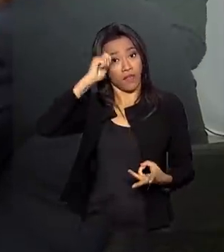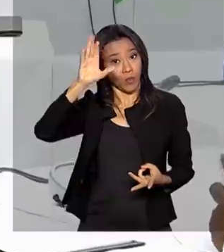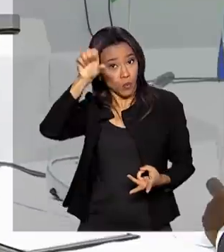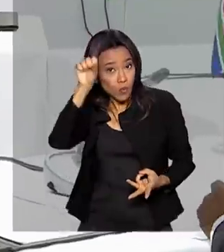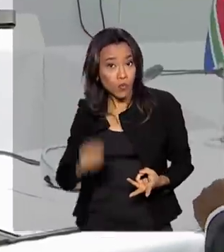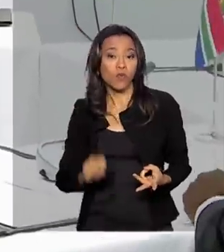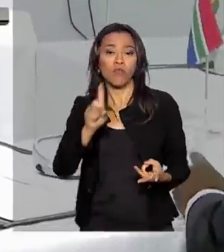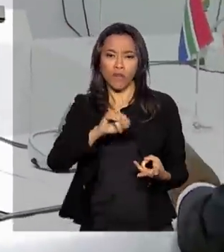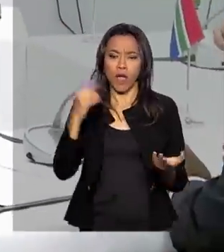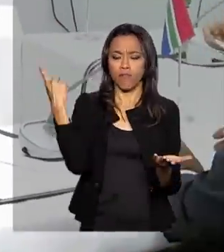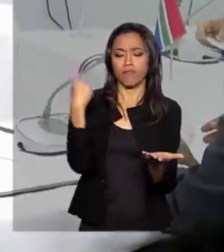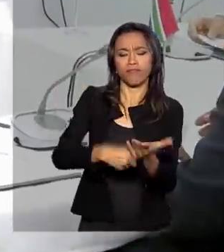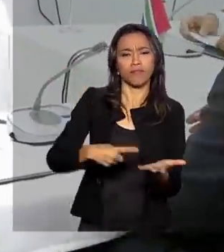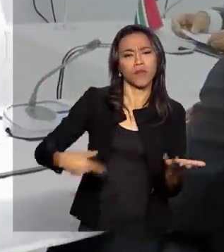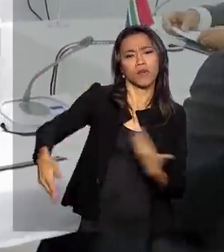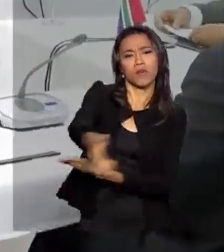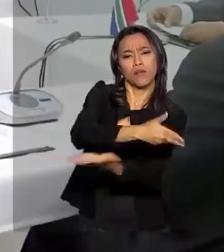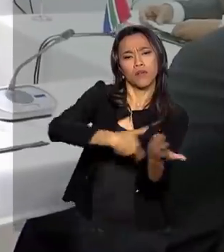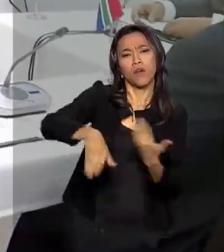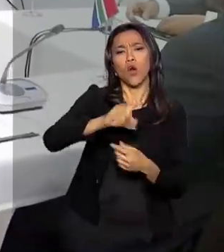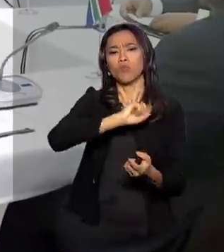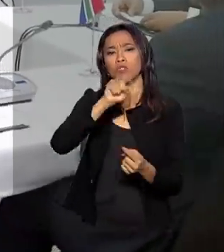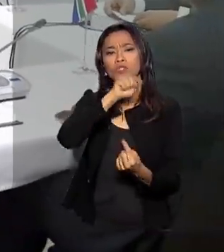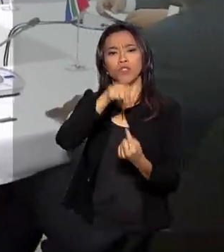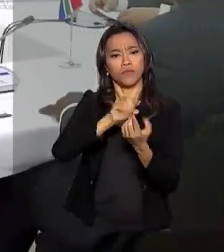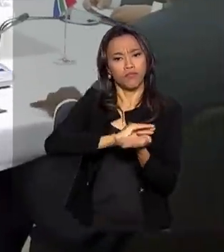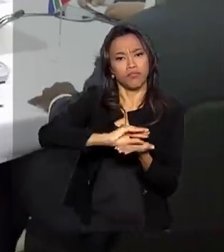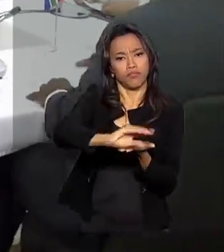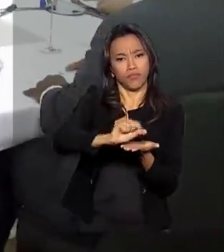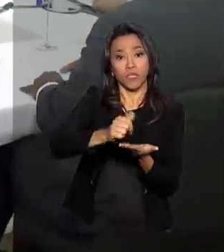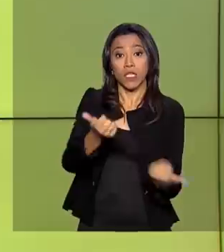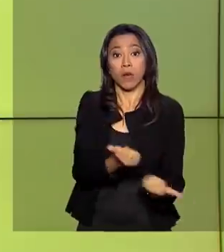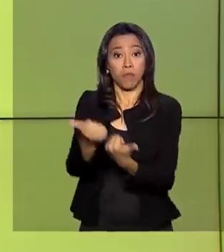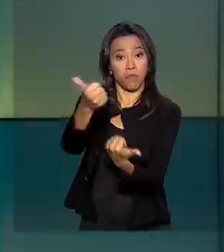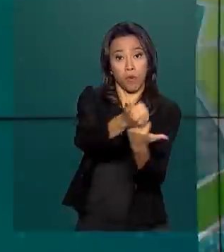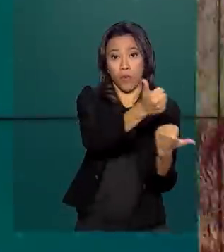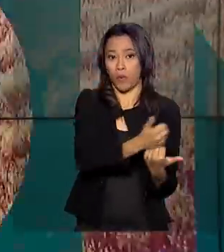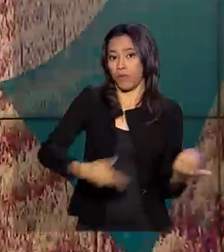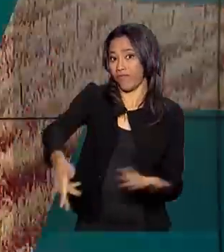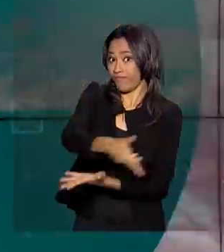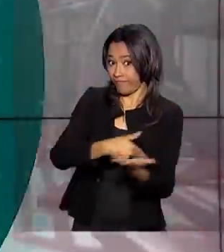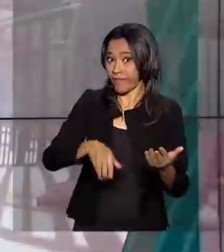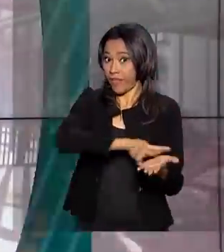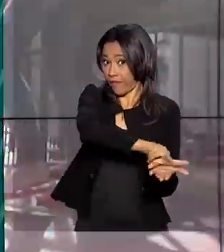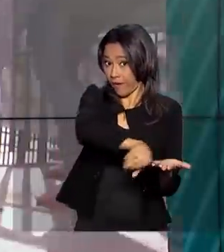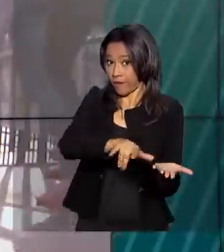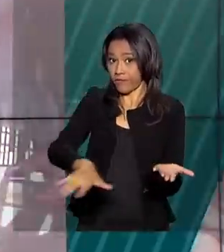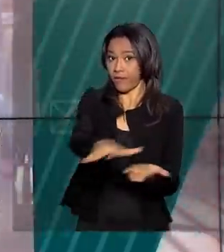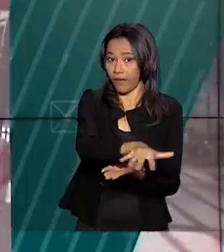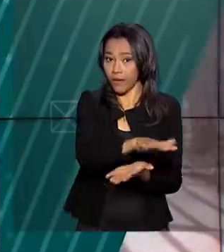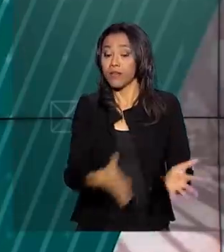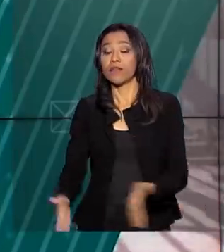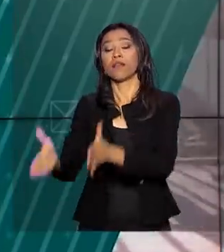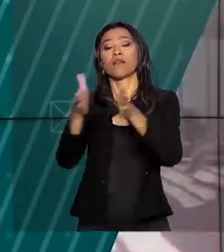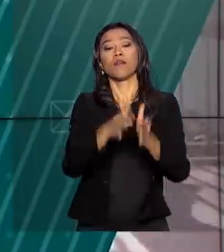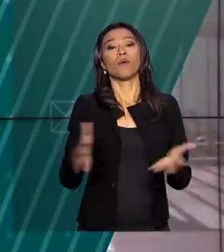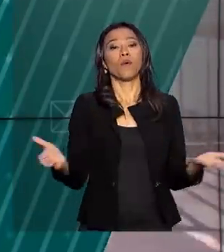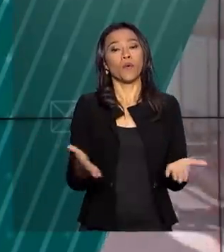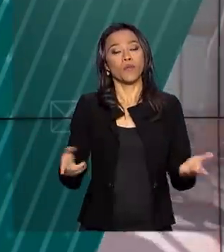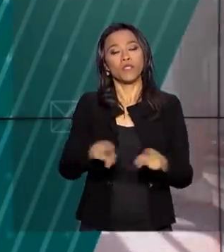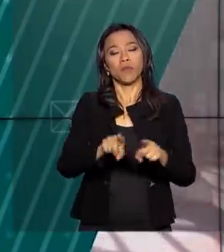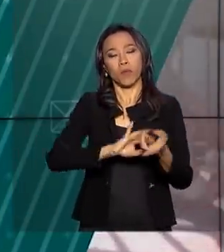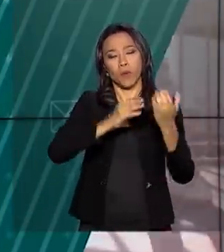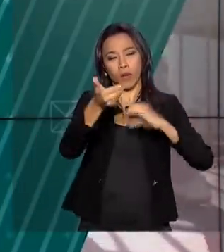parcerias para atrair investimentos, além da cooperação em várias áreas. E veja também, Congresso promulga hoje a nova